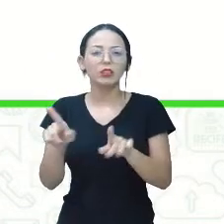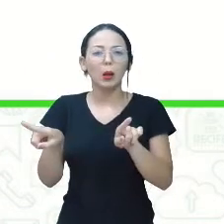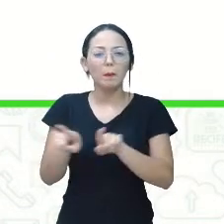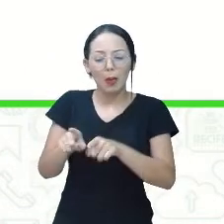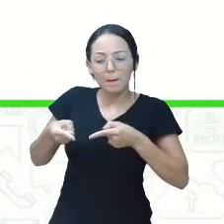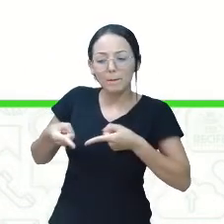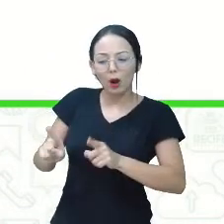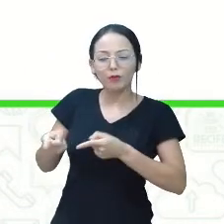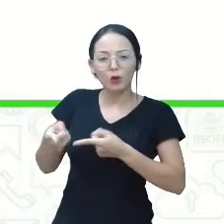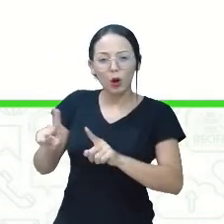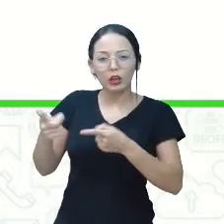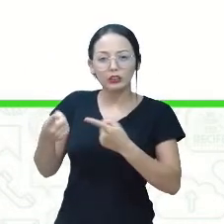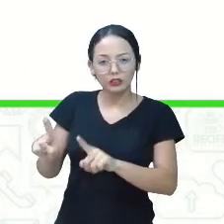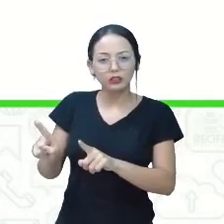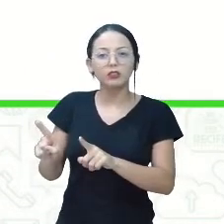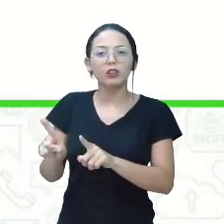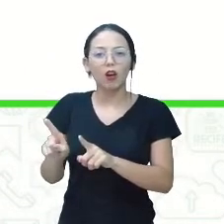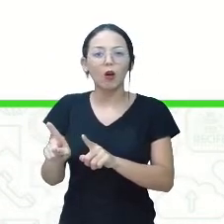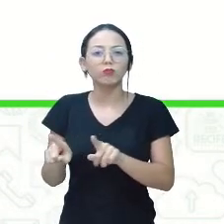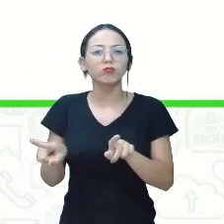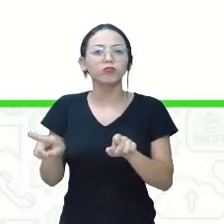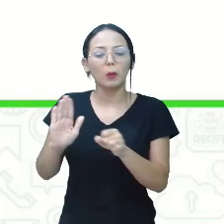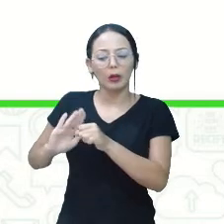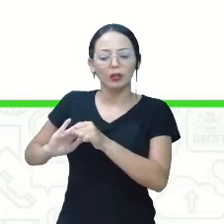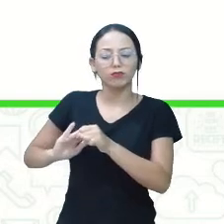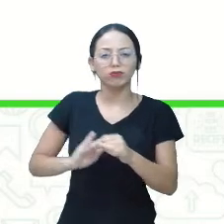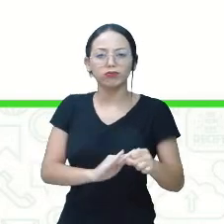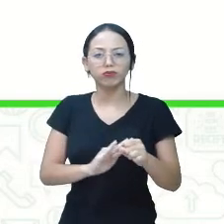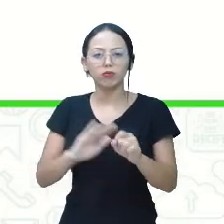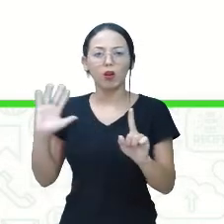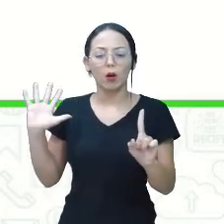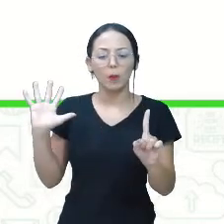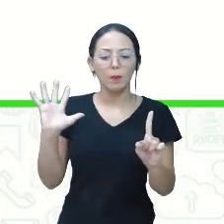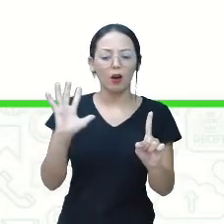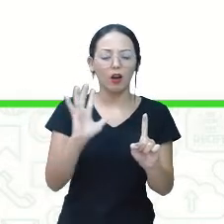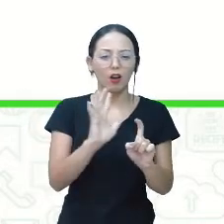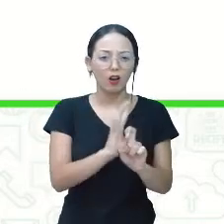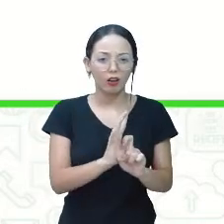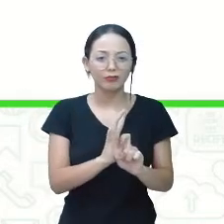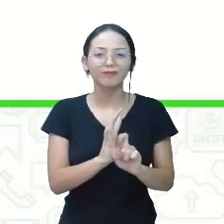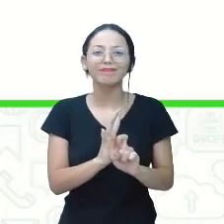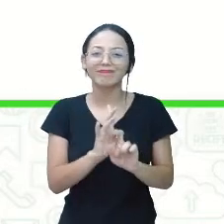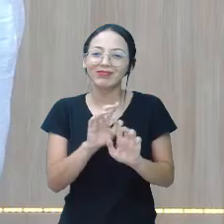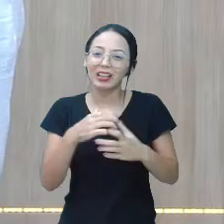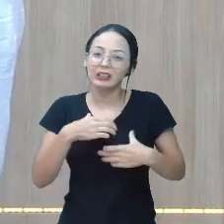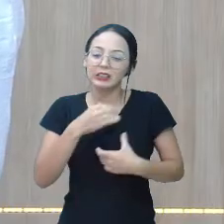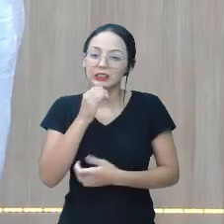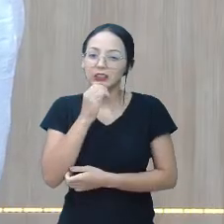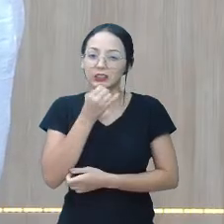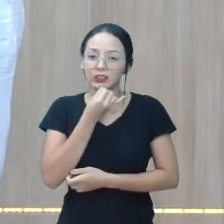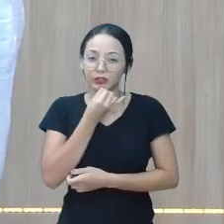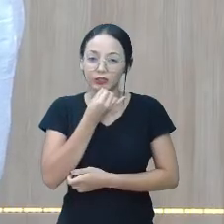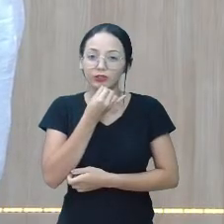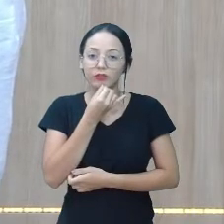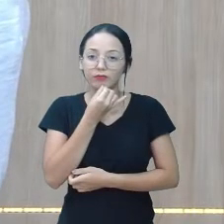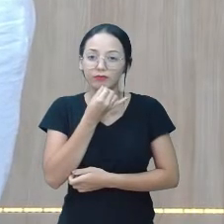provocações, ameaças, intimidações e humilhações. É muito triste isso.